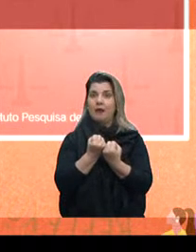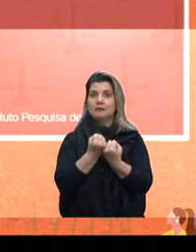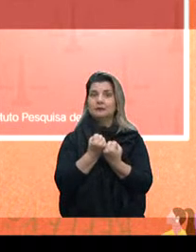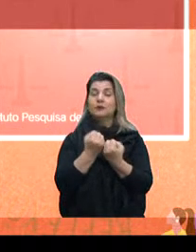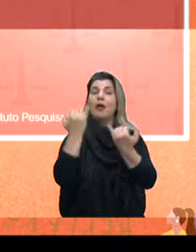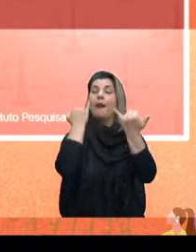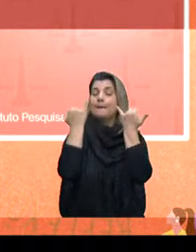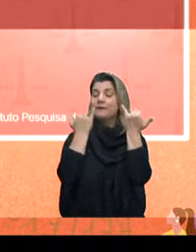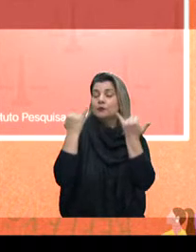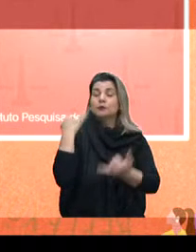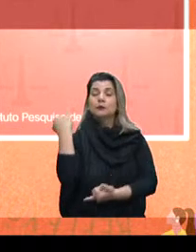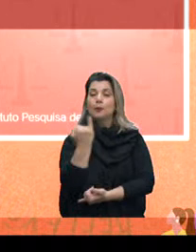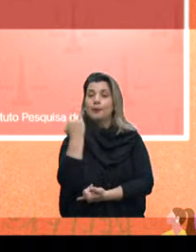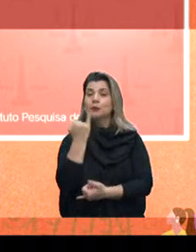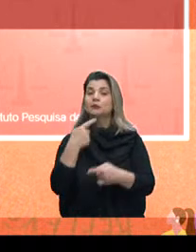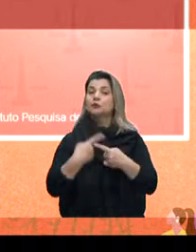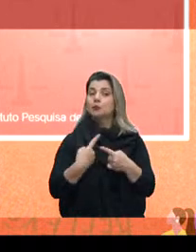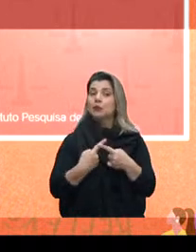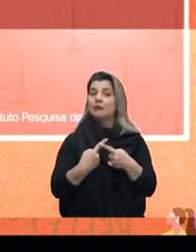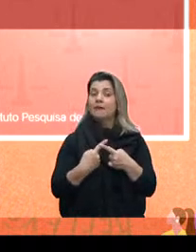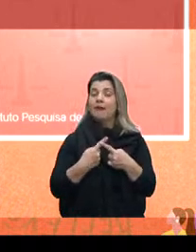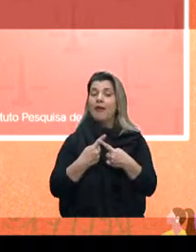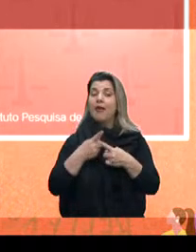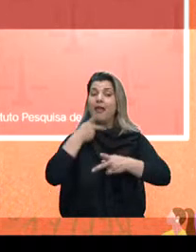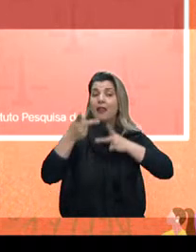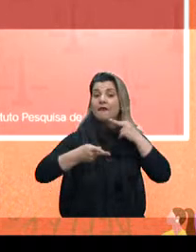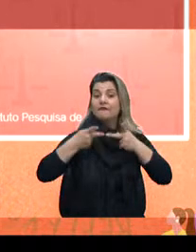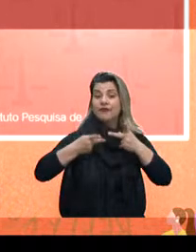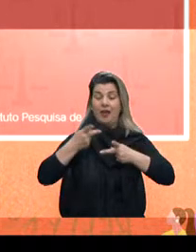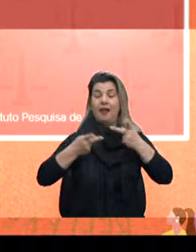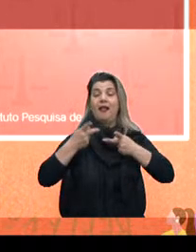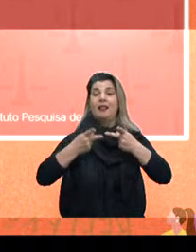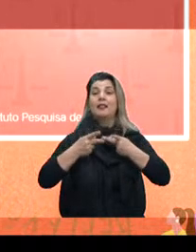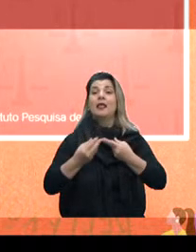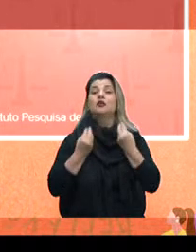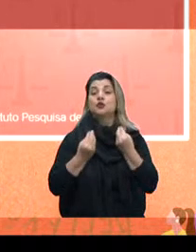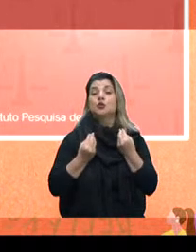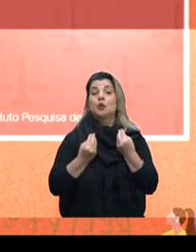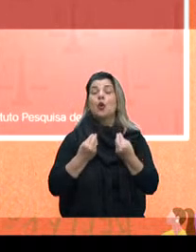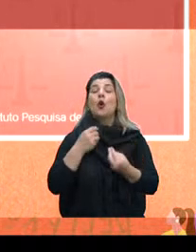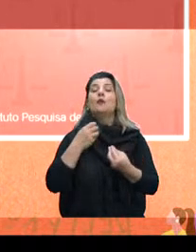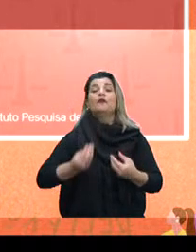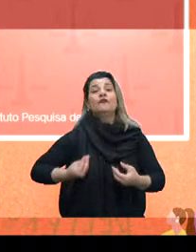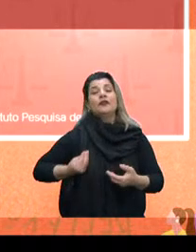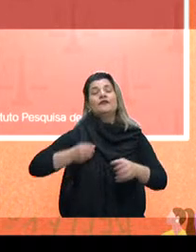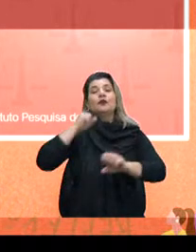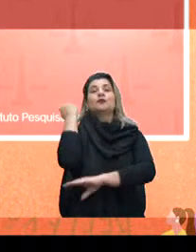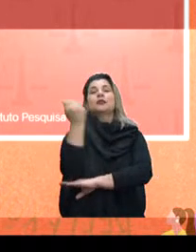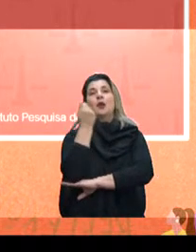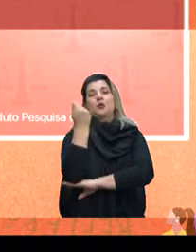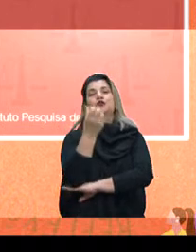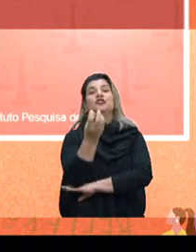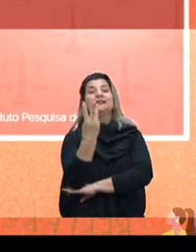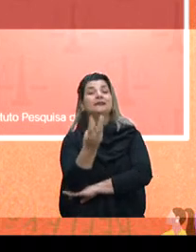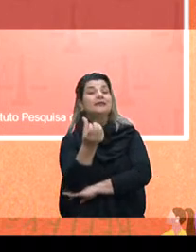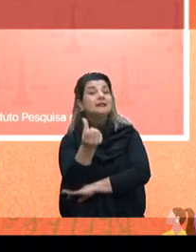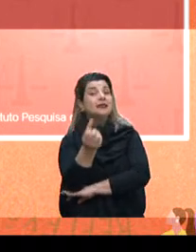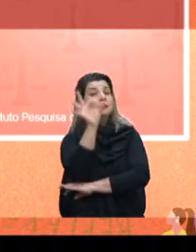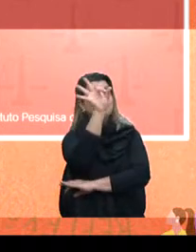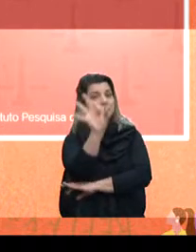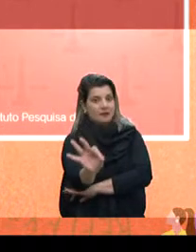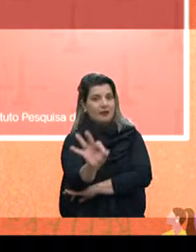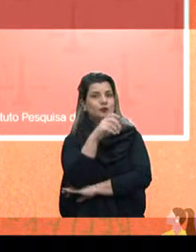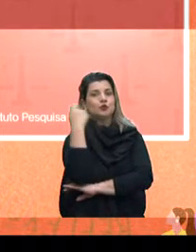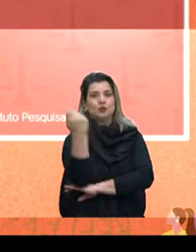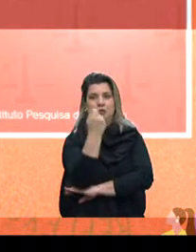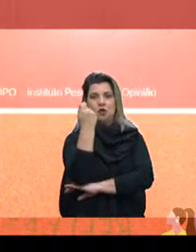uma informação importante, porque ela traz o retrato dos gaúchos. 36% dos gaúchos tiveram vulnerabilidade durante a